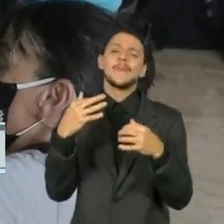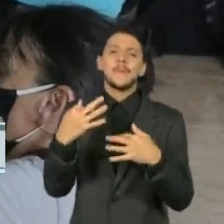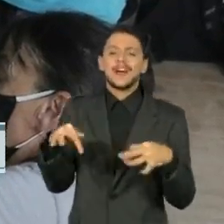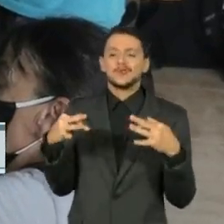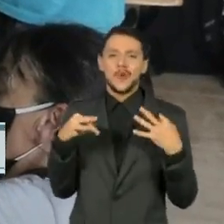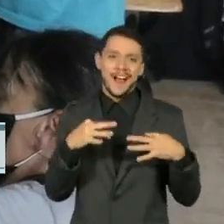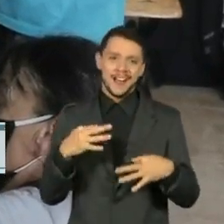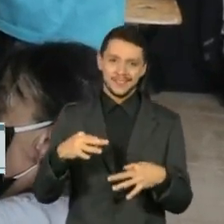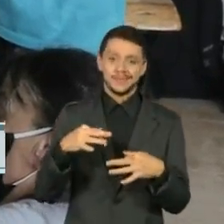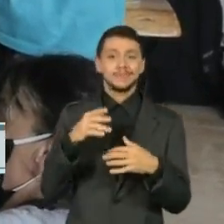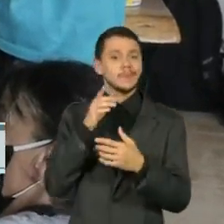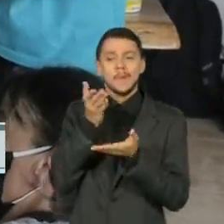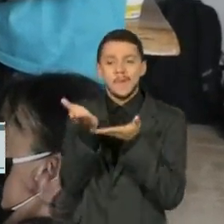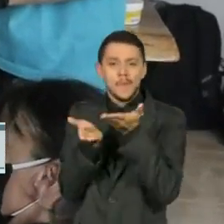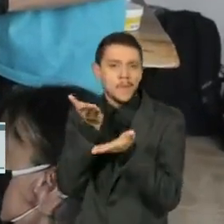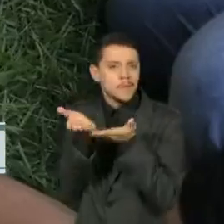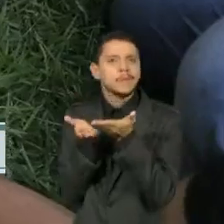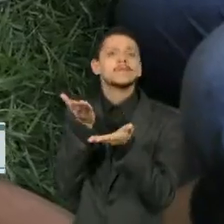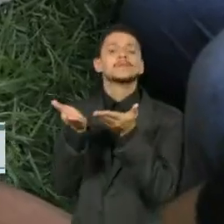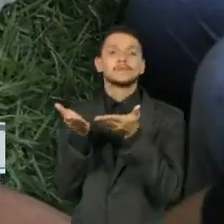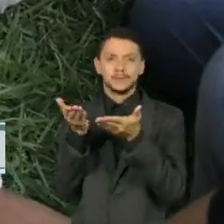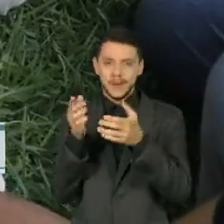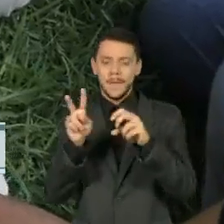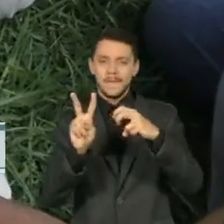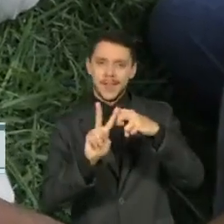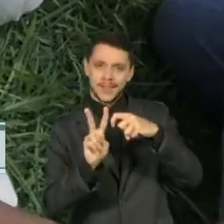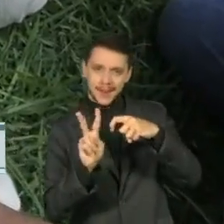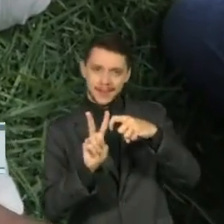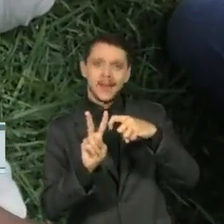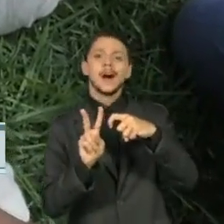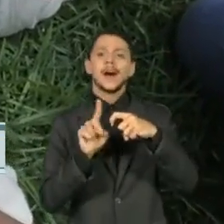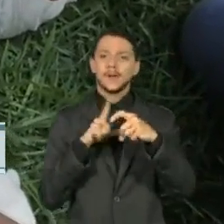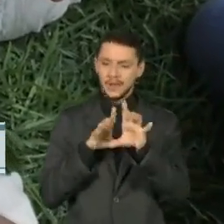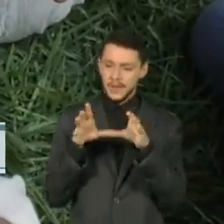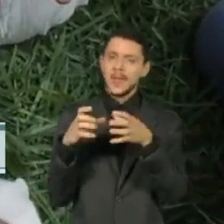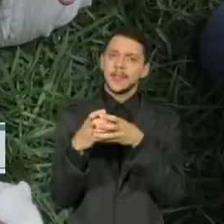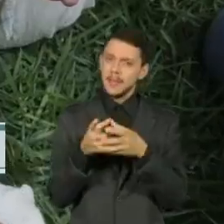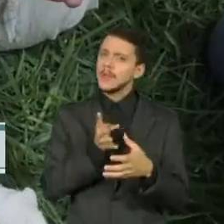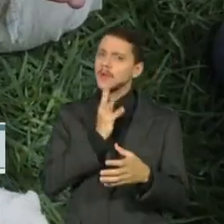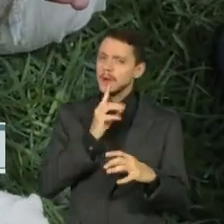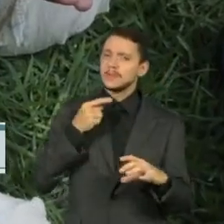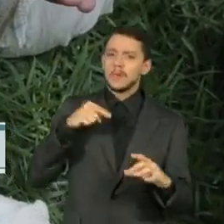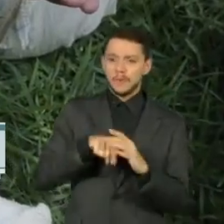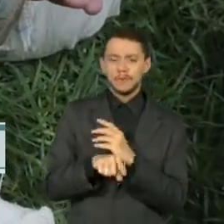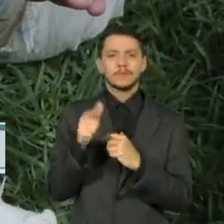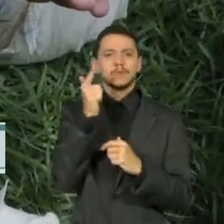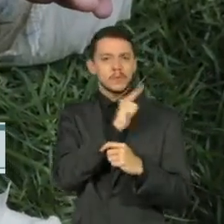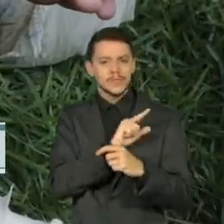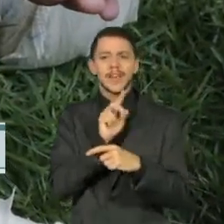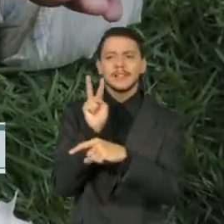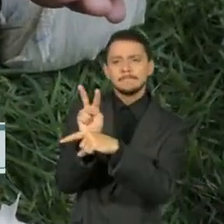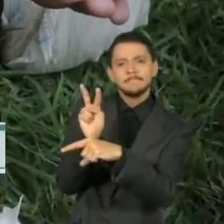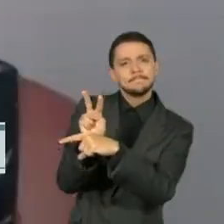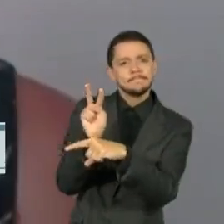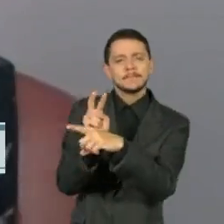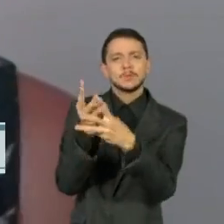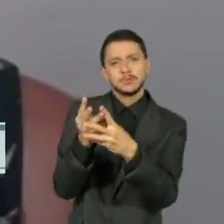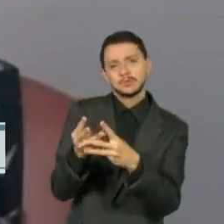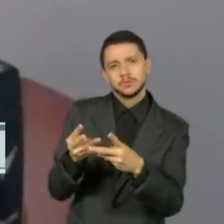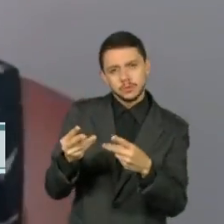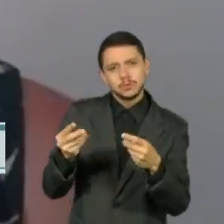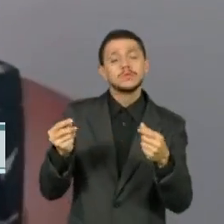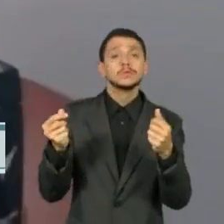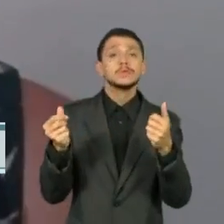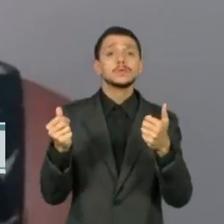reabilitação, contando com veterinários, toda uma equipe especializada para essa questão da recuperação, da reabilitação